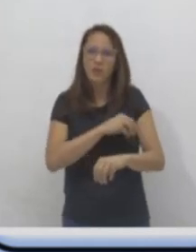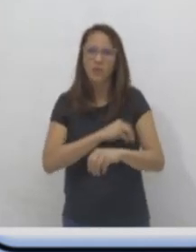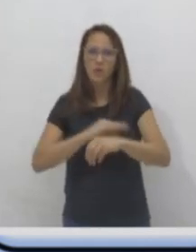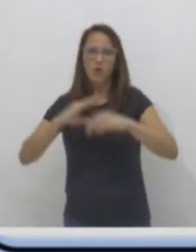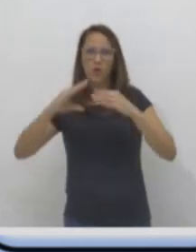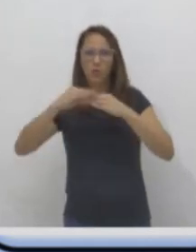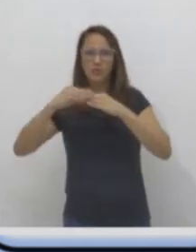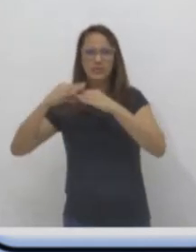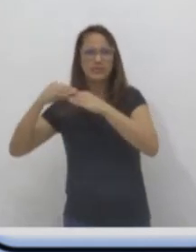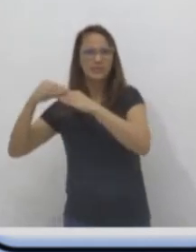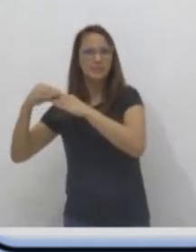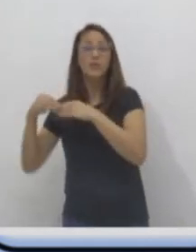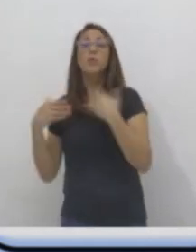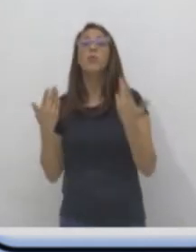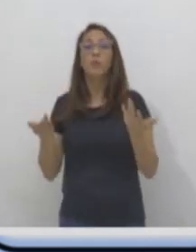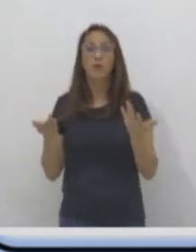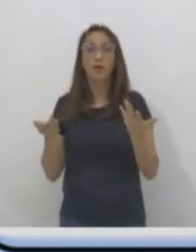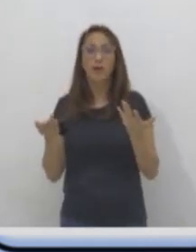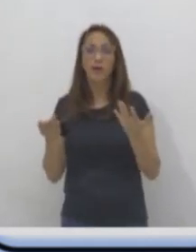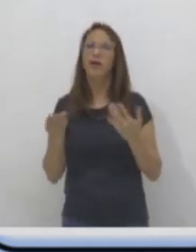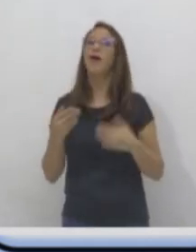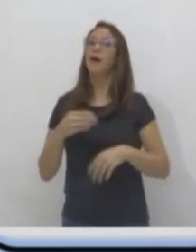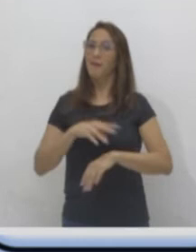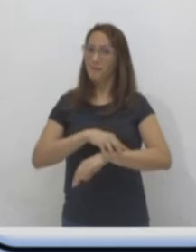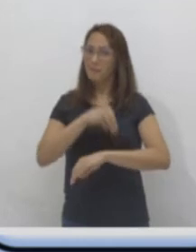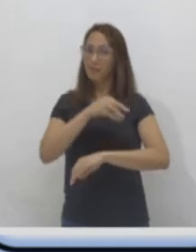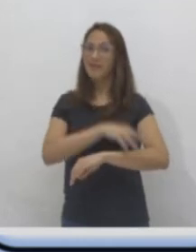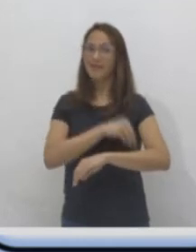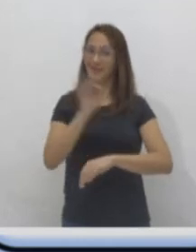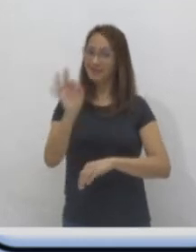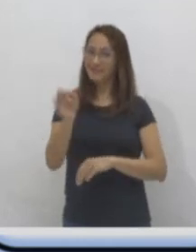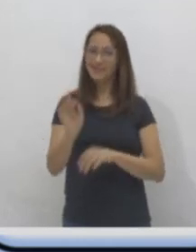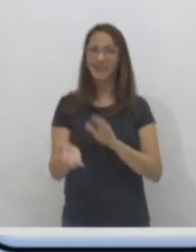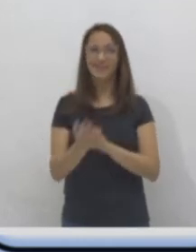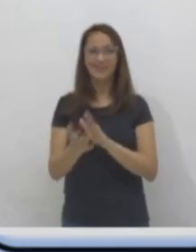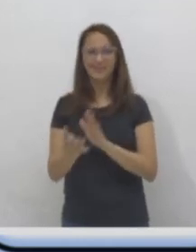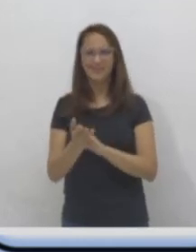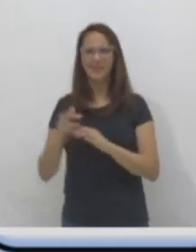Parabéns. Show de bola. E o macaco, como é que ele se desloca? Como é que ele anda?